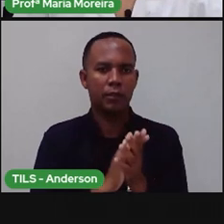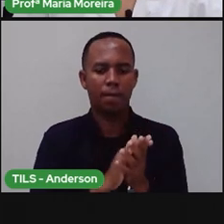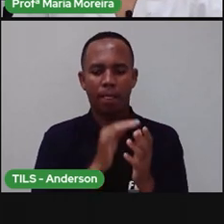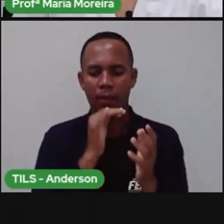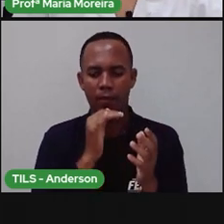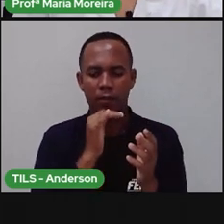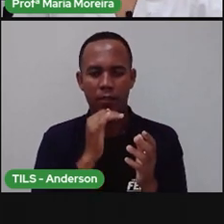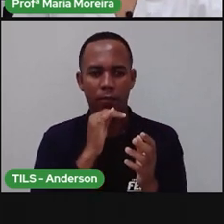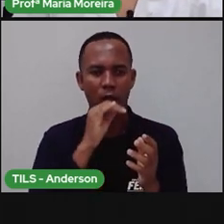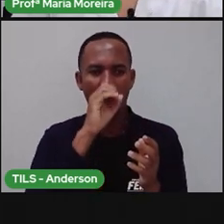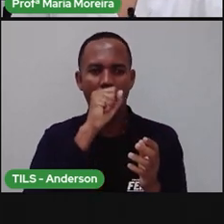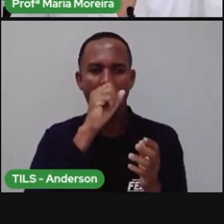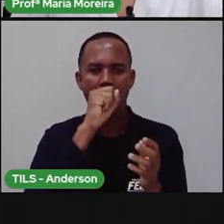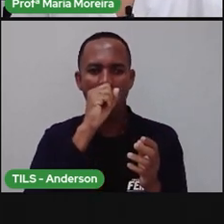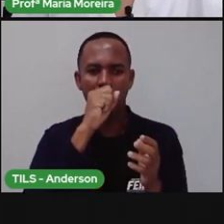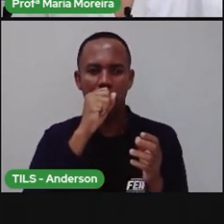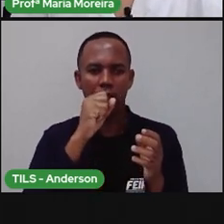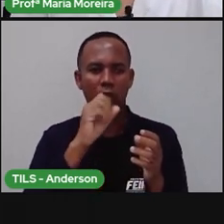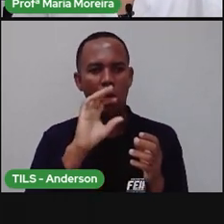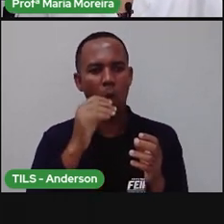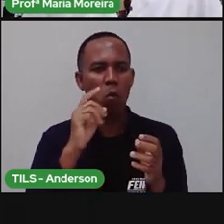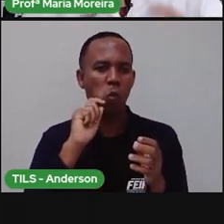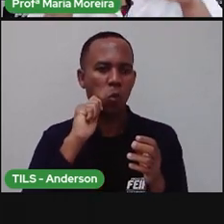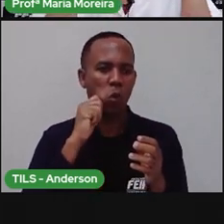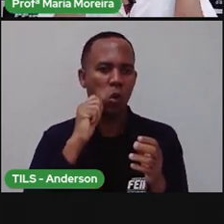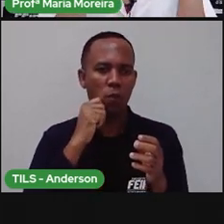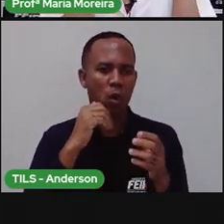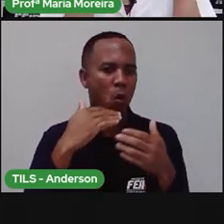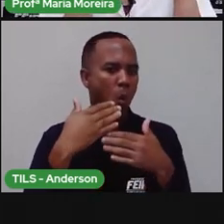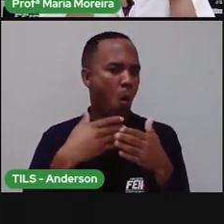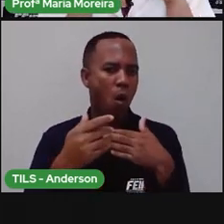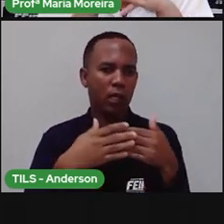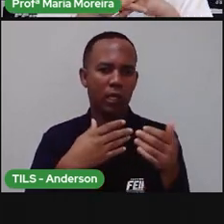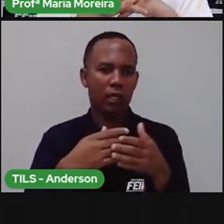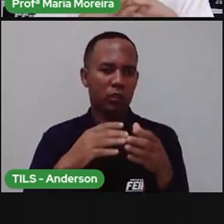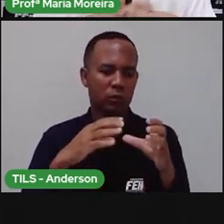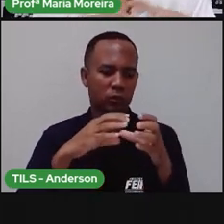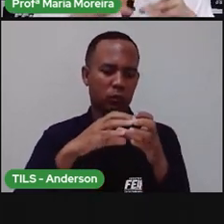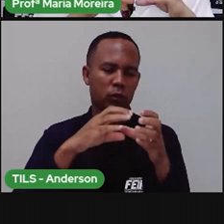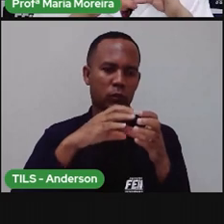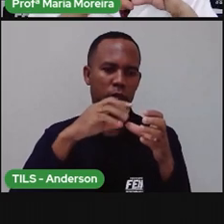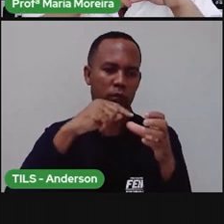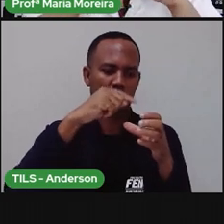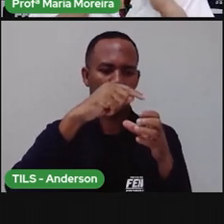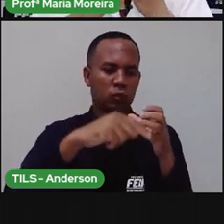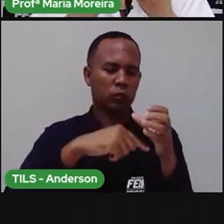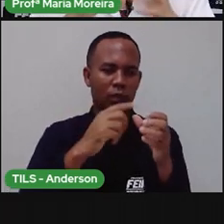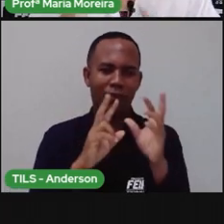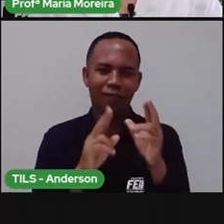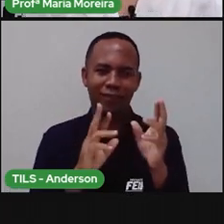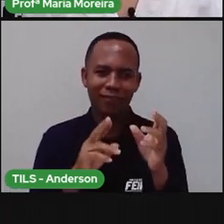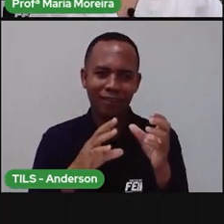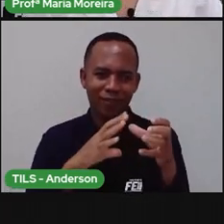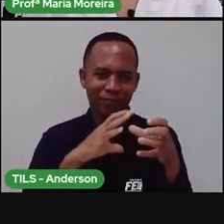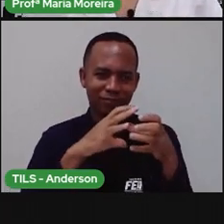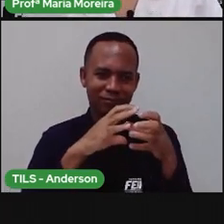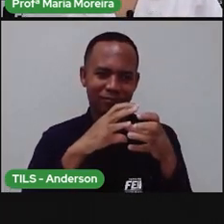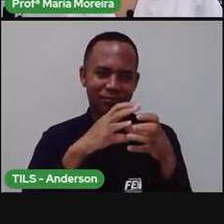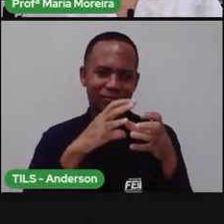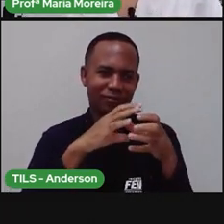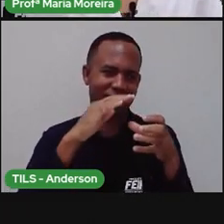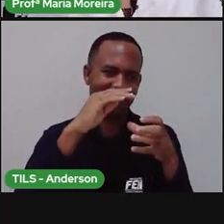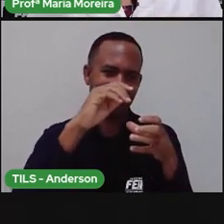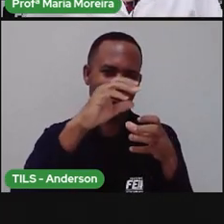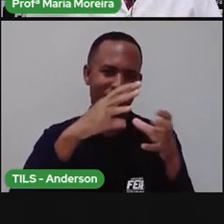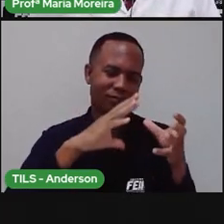laranja, um limão, qualquer coisa, né, que vocês tenham aí, que imite o formato da Terra.